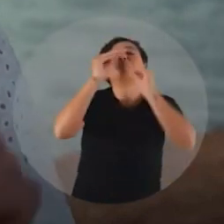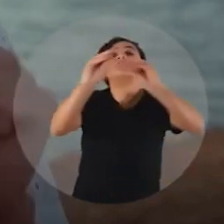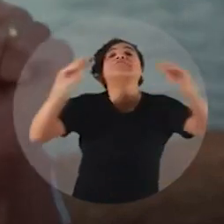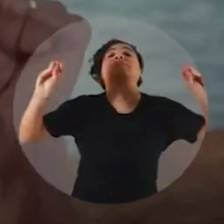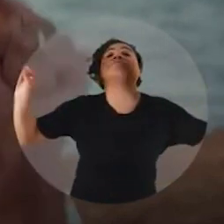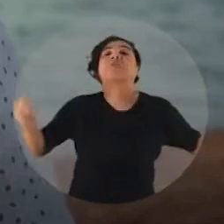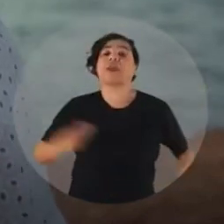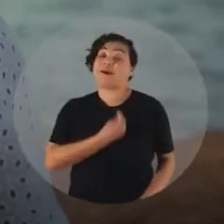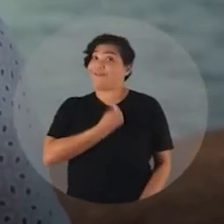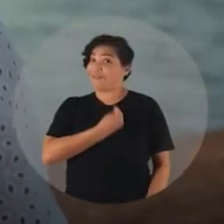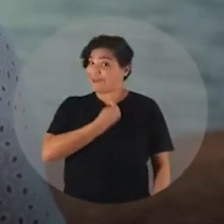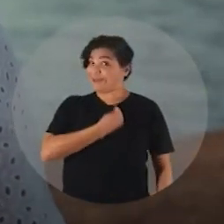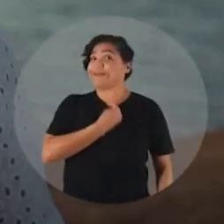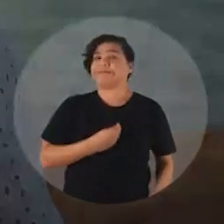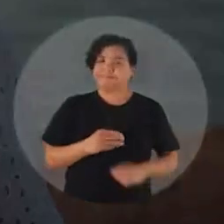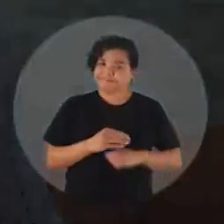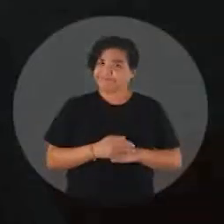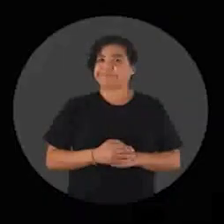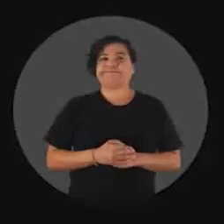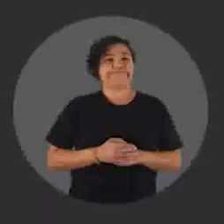Bolsonaro pela vida.